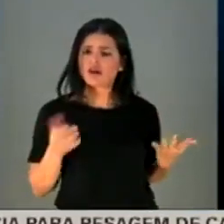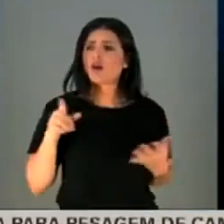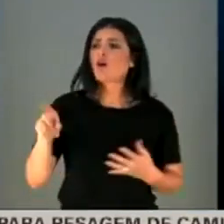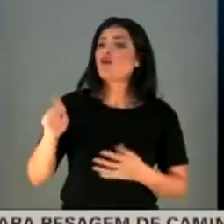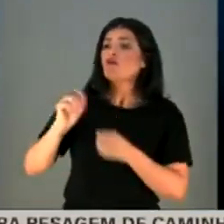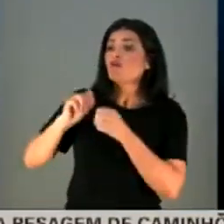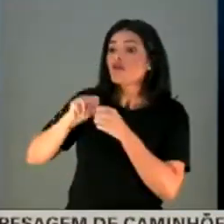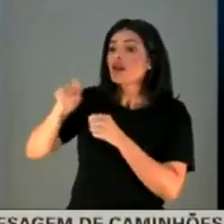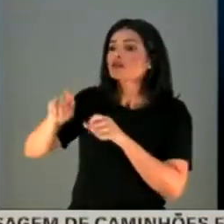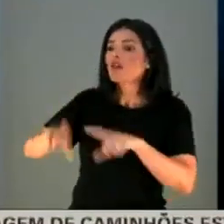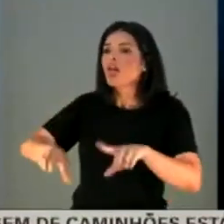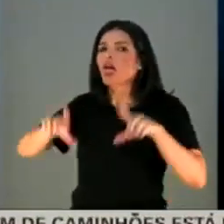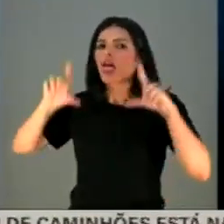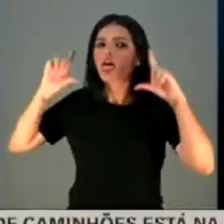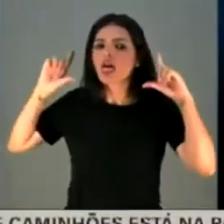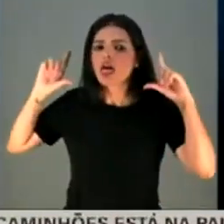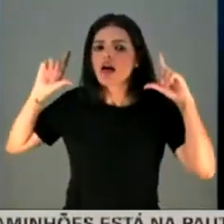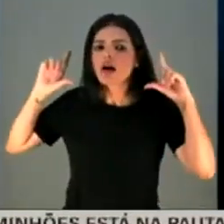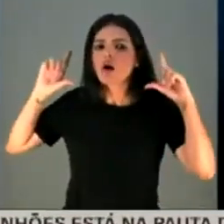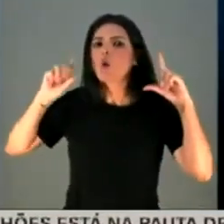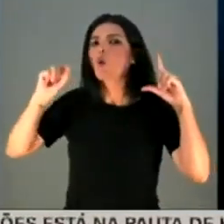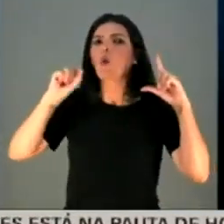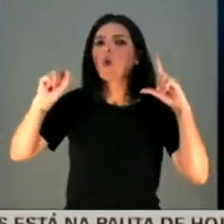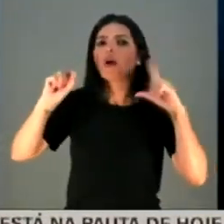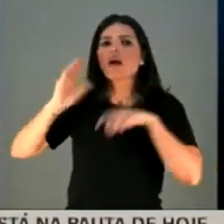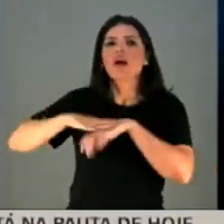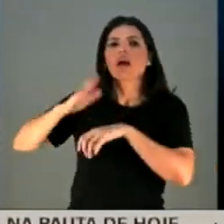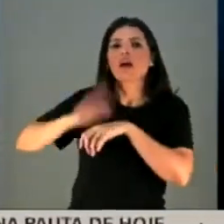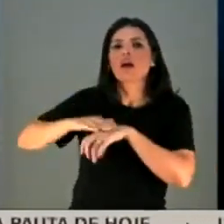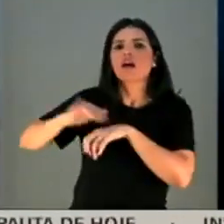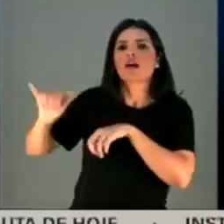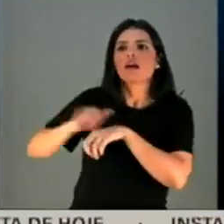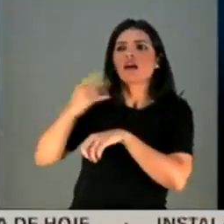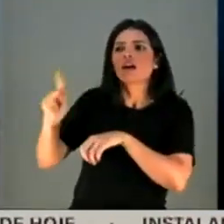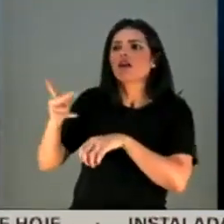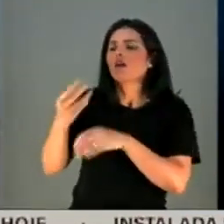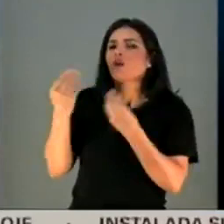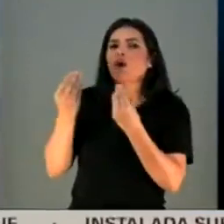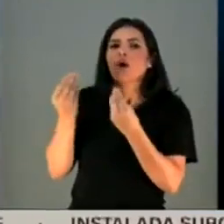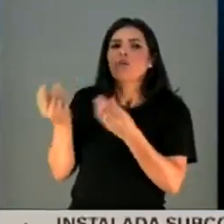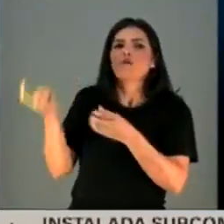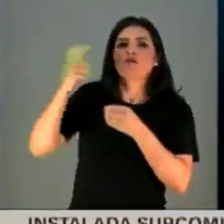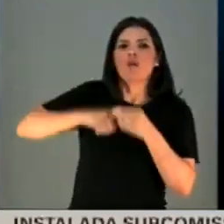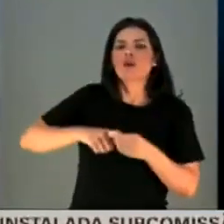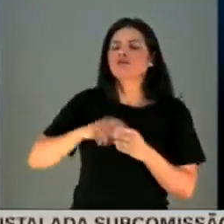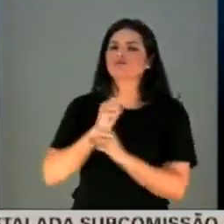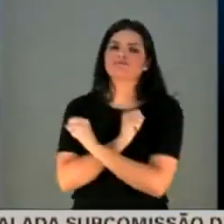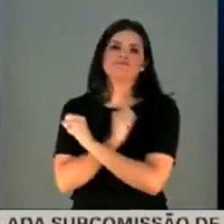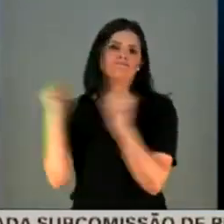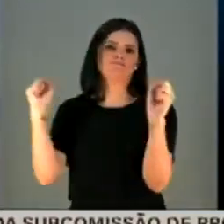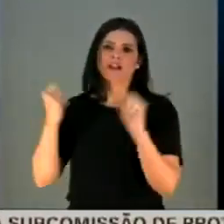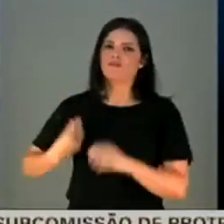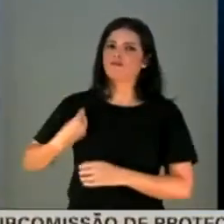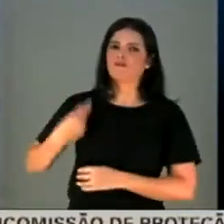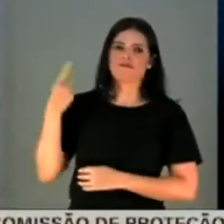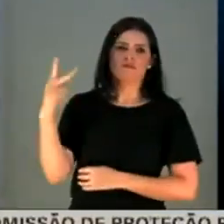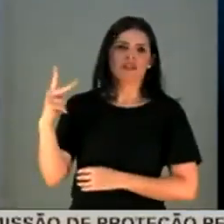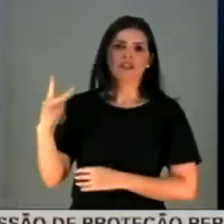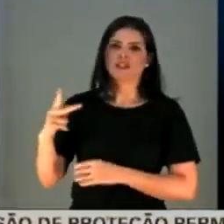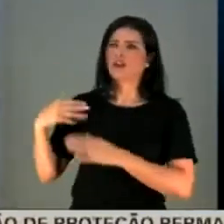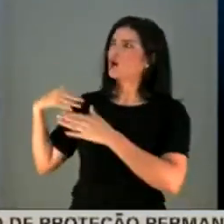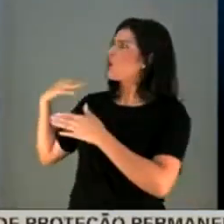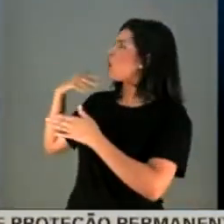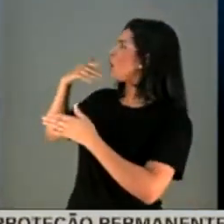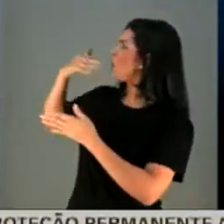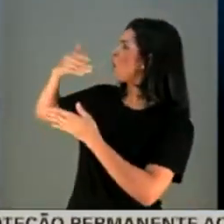Você se expôs de uma maneira que não tem volta. Ótimo, então, cara. contou a sua vida, o que você construiu até